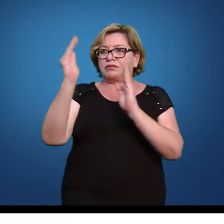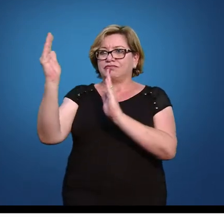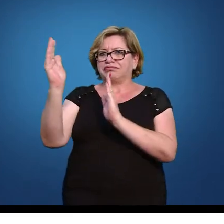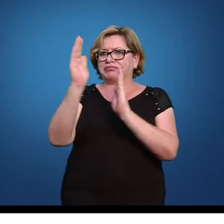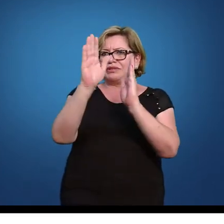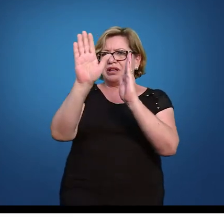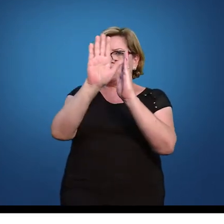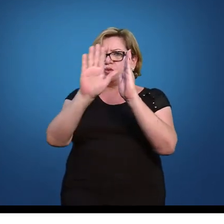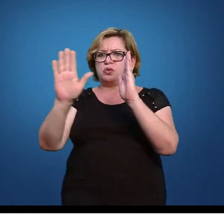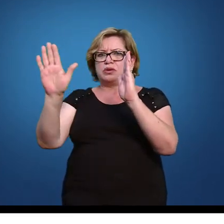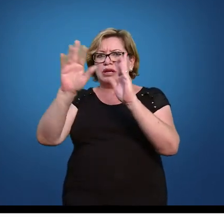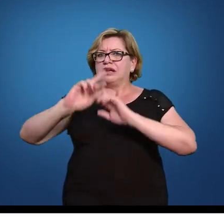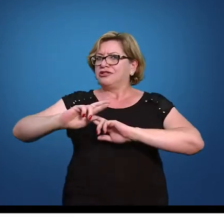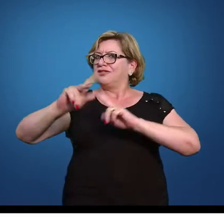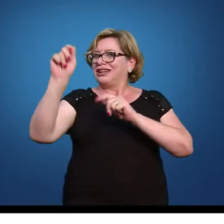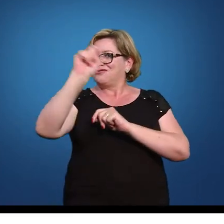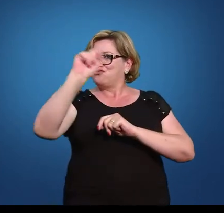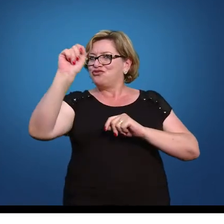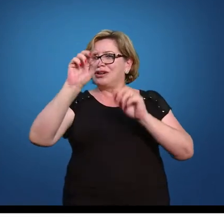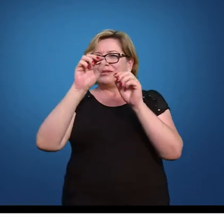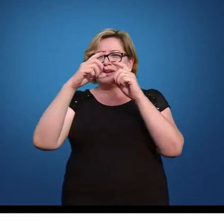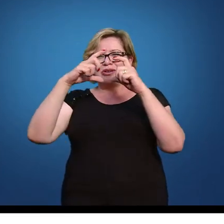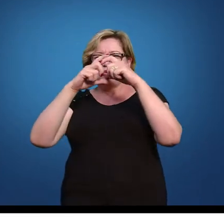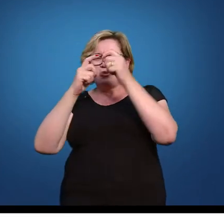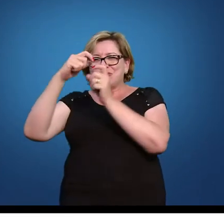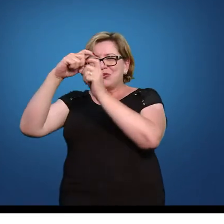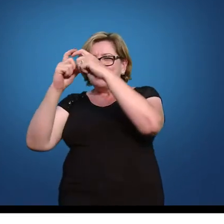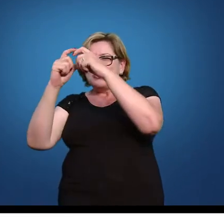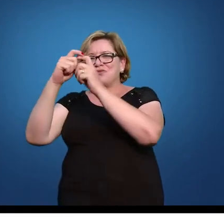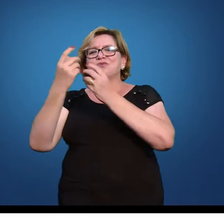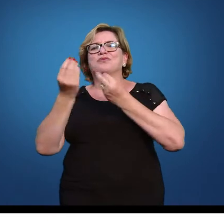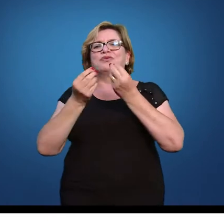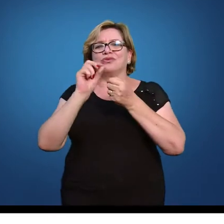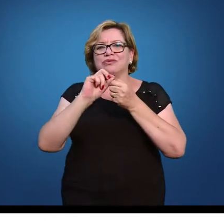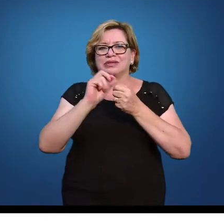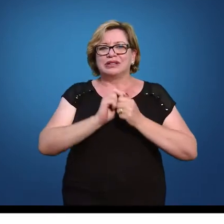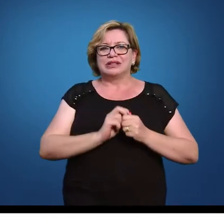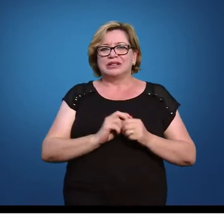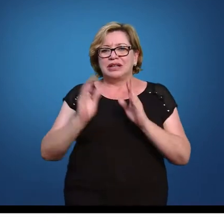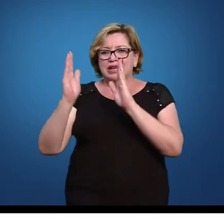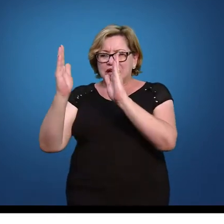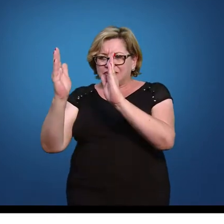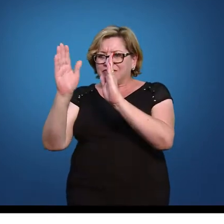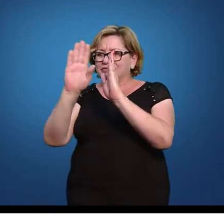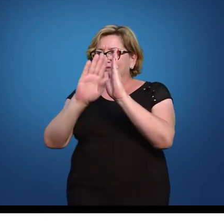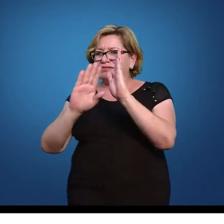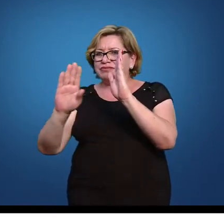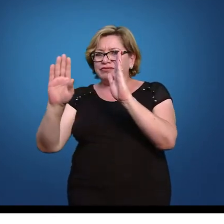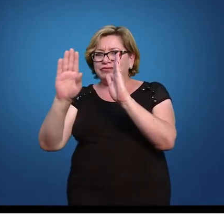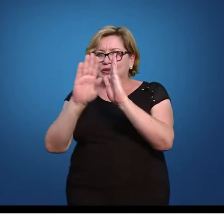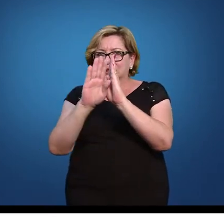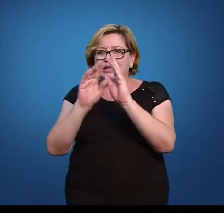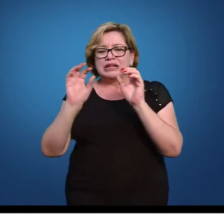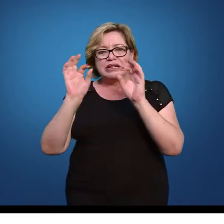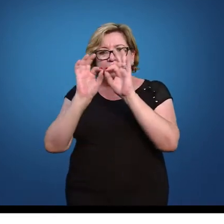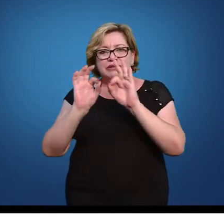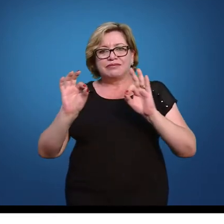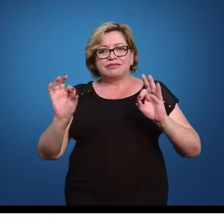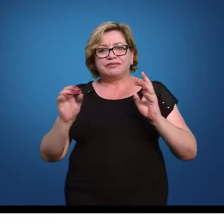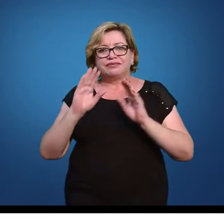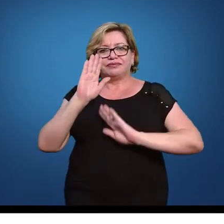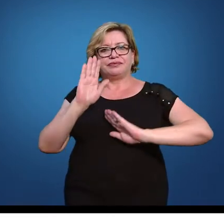vou riscar ela de maneira diferente vou fazer uns quadradinhos esse pedaço aqui é muito comum